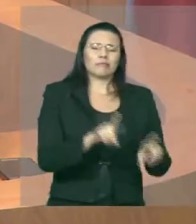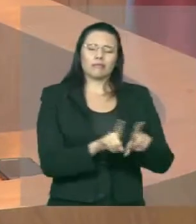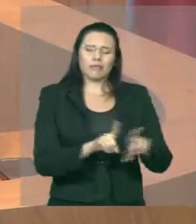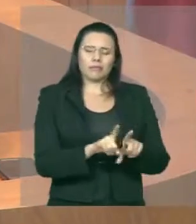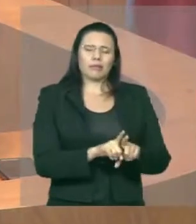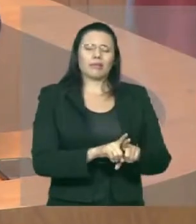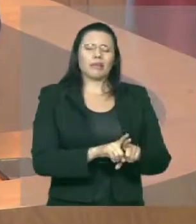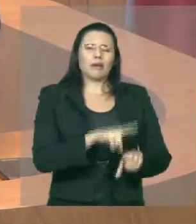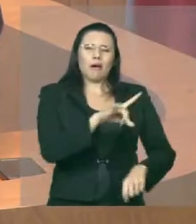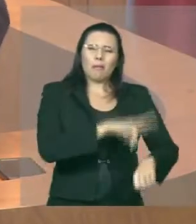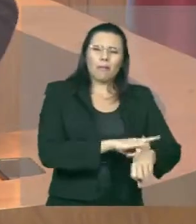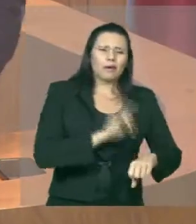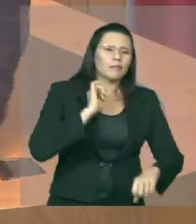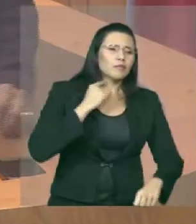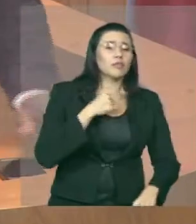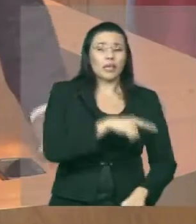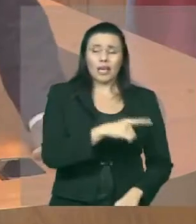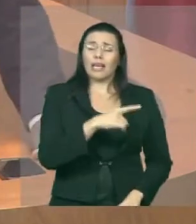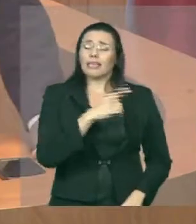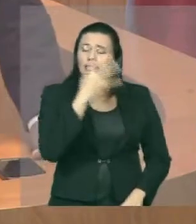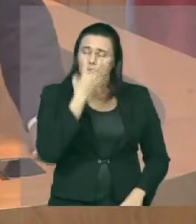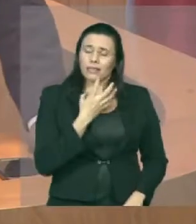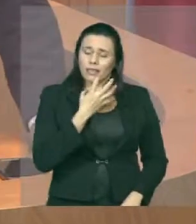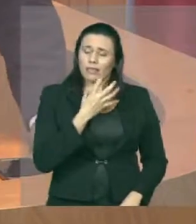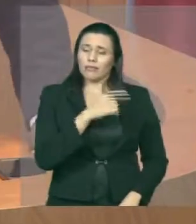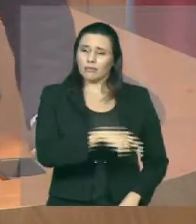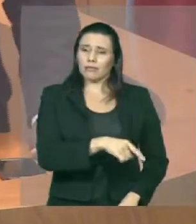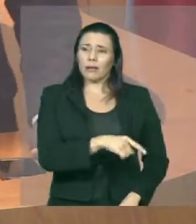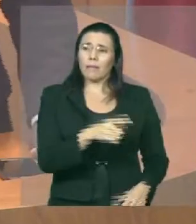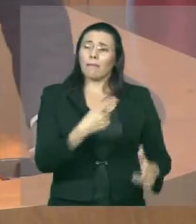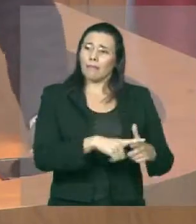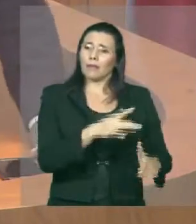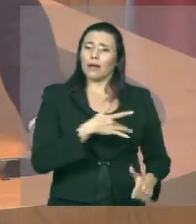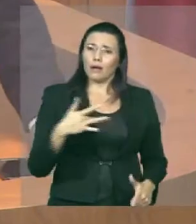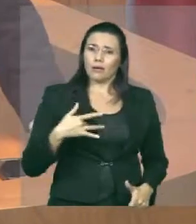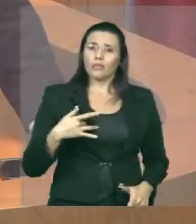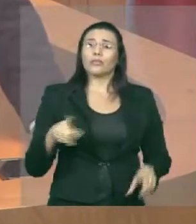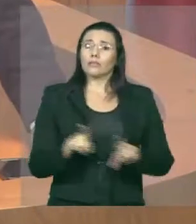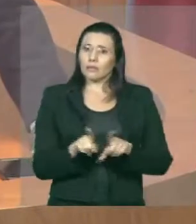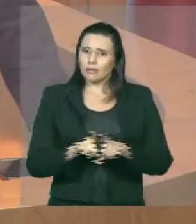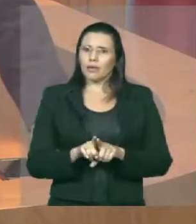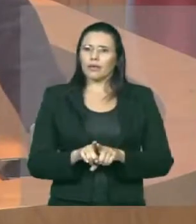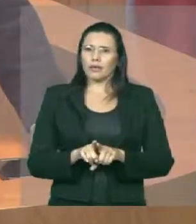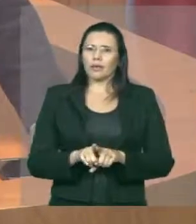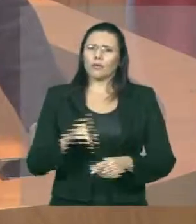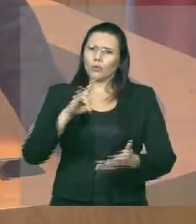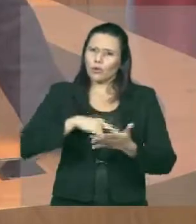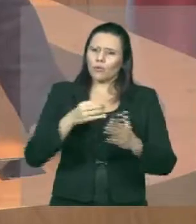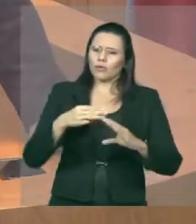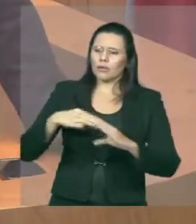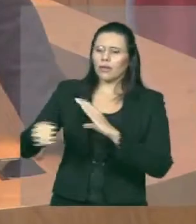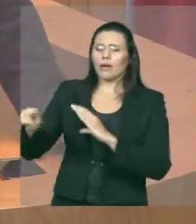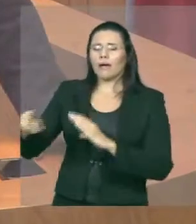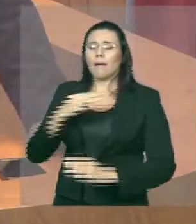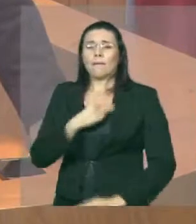Público, ao Ministério do Trabalho, porque essa situação não pode mais permanecer do jeito que está.